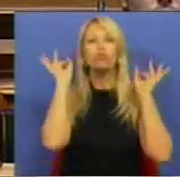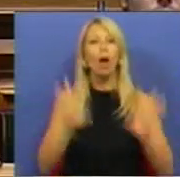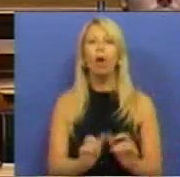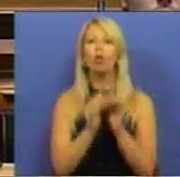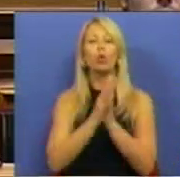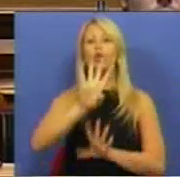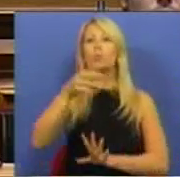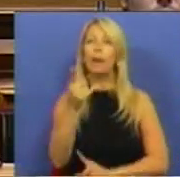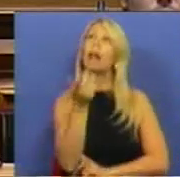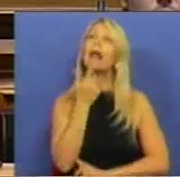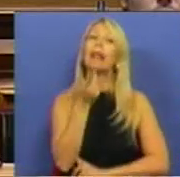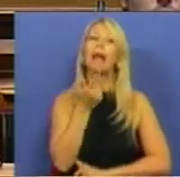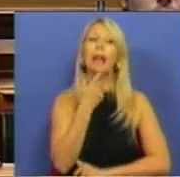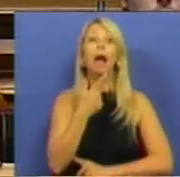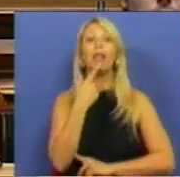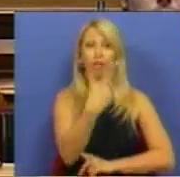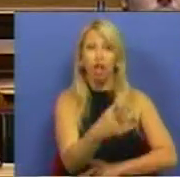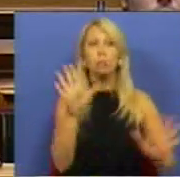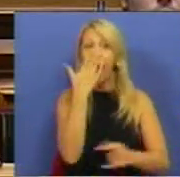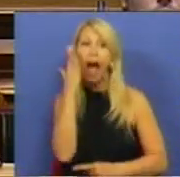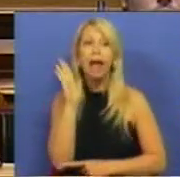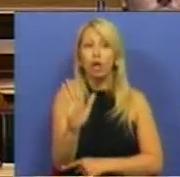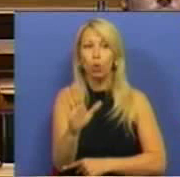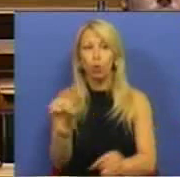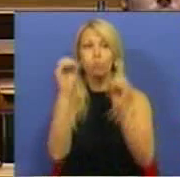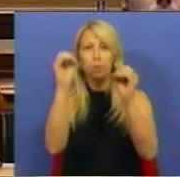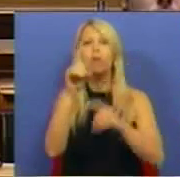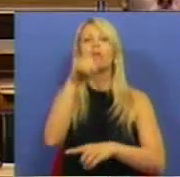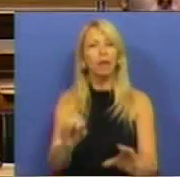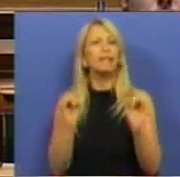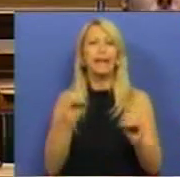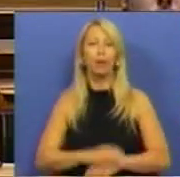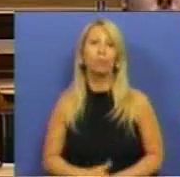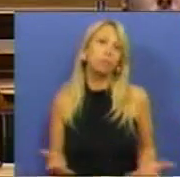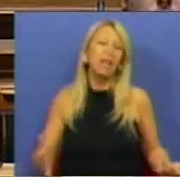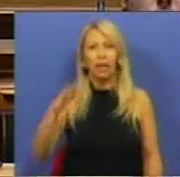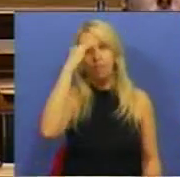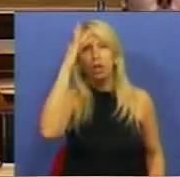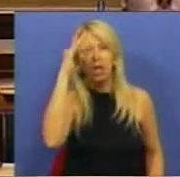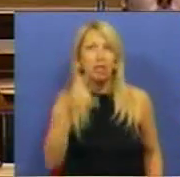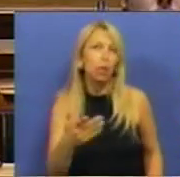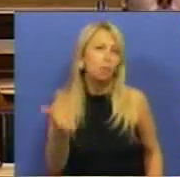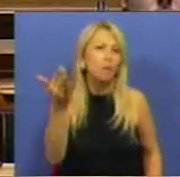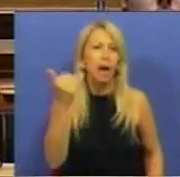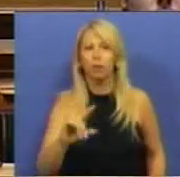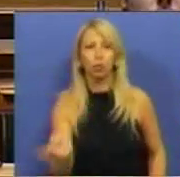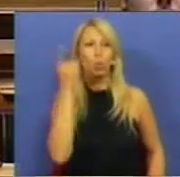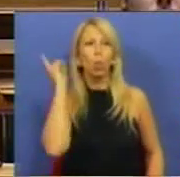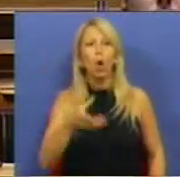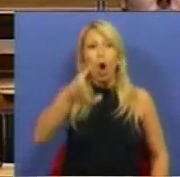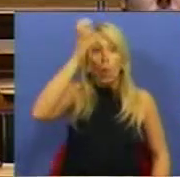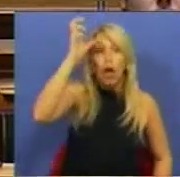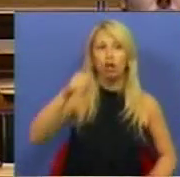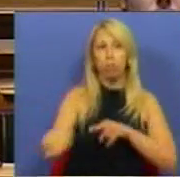palavras, mas menos em atos, também zero. Não é falta de imaginação, é falta de coragem política. É cobardia